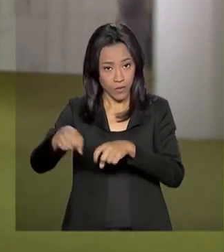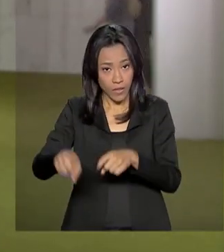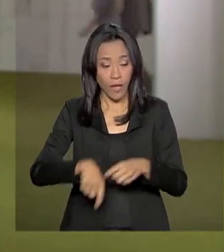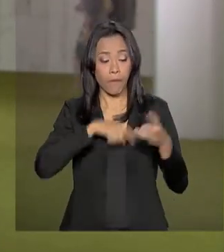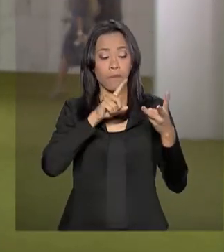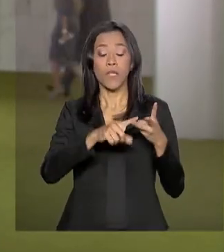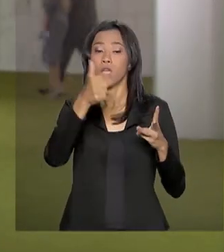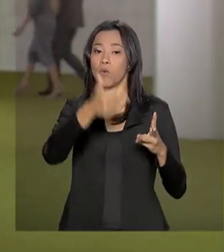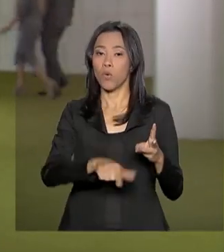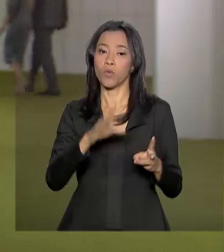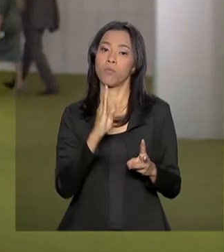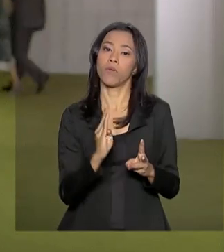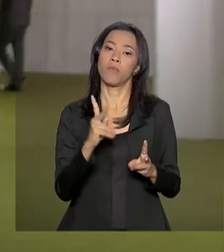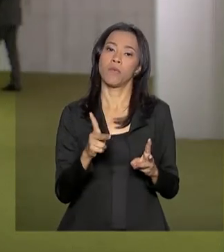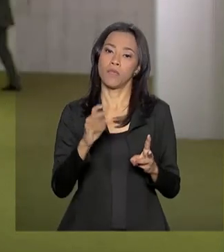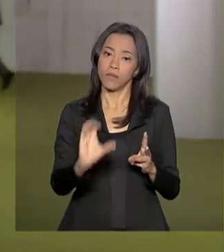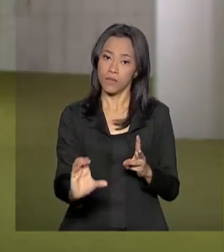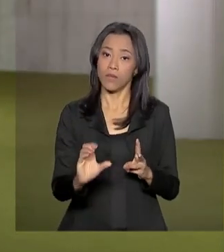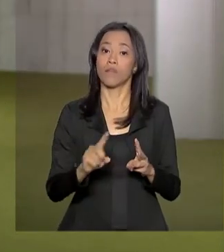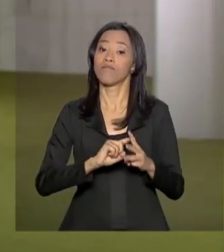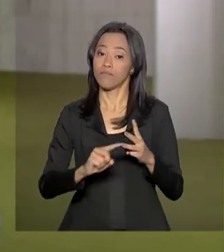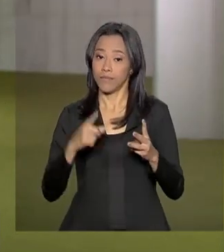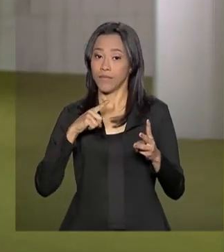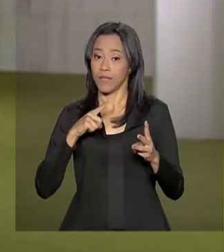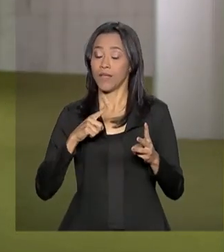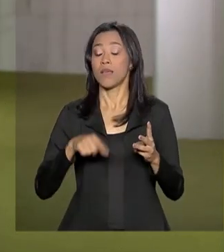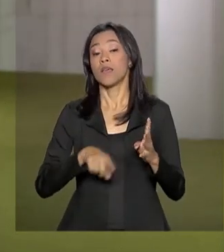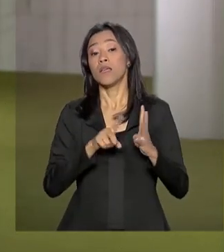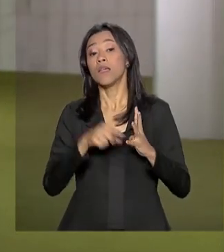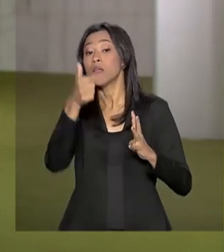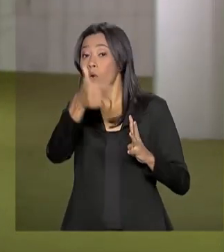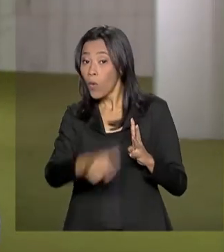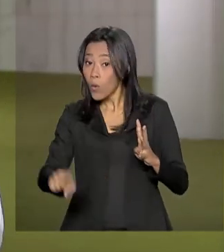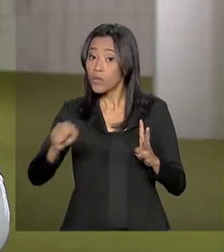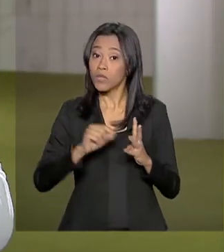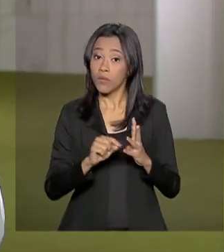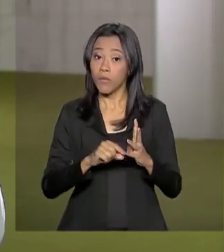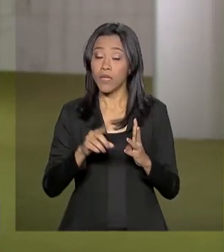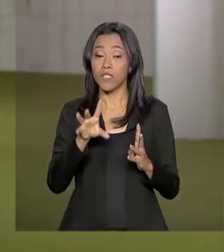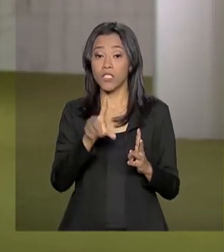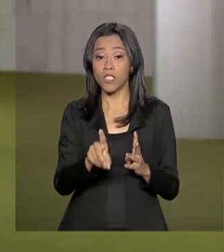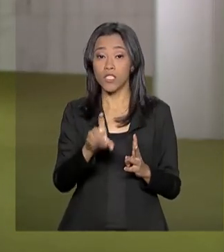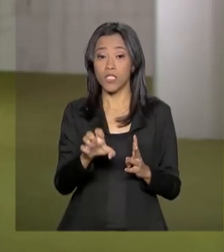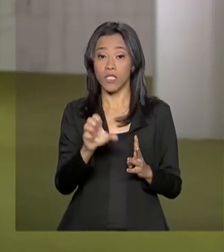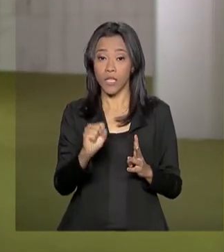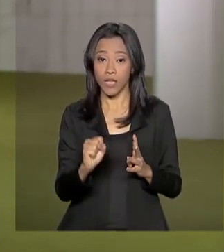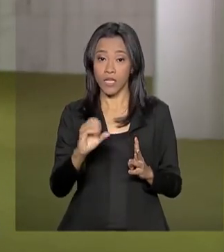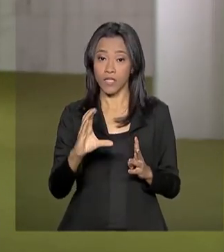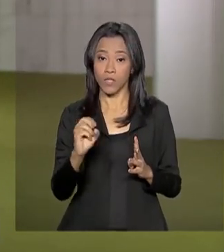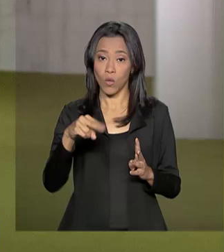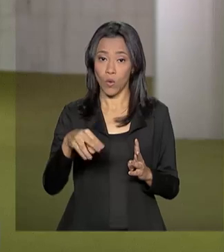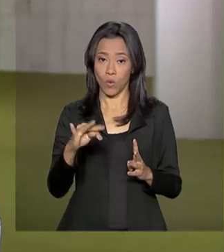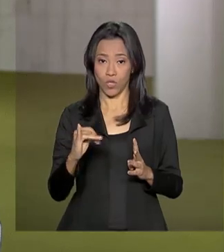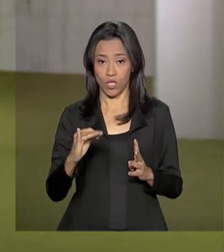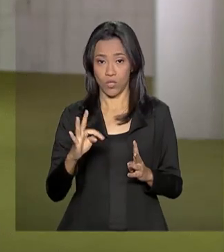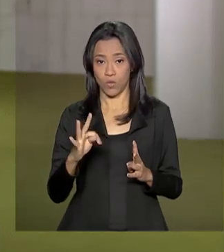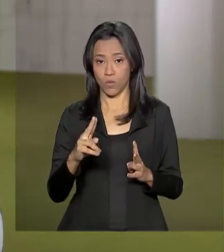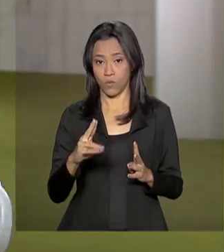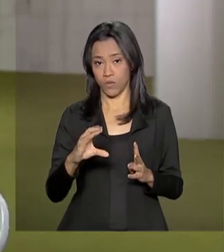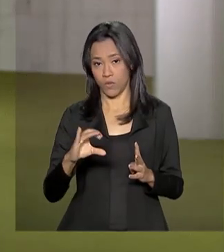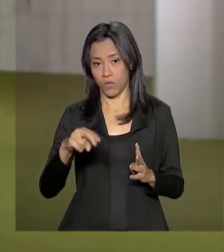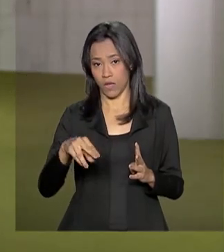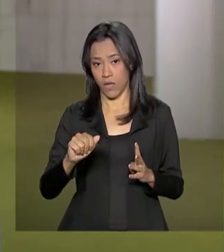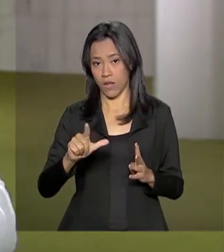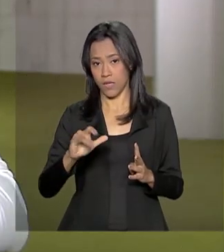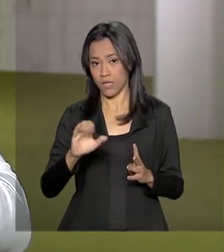prestação continuada, além da parte que falava da desconstitucionalização, que liberava a proposição de uma emenda